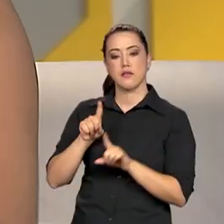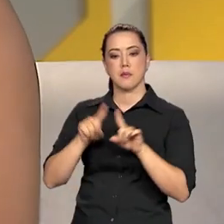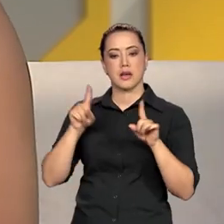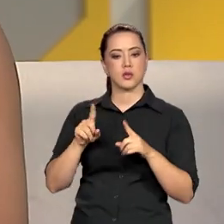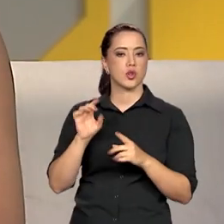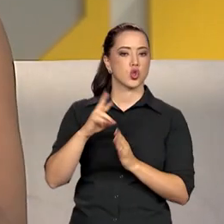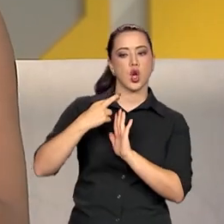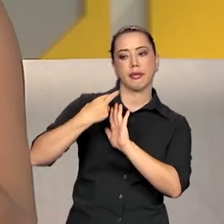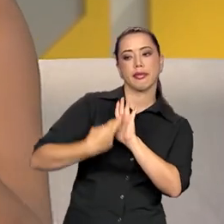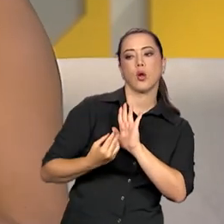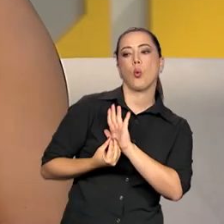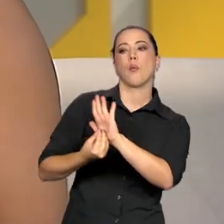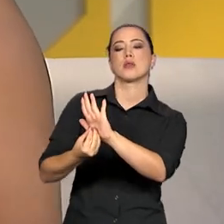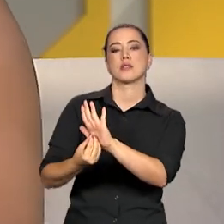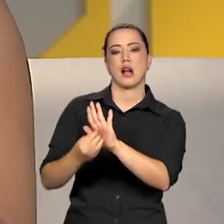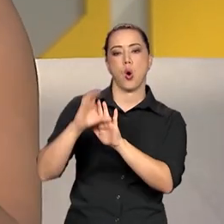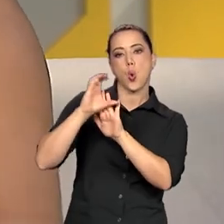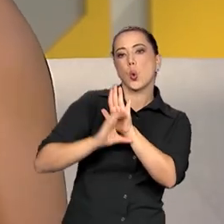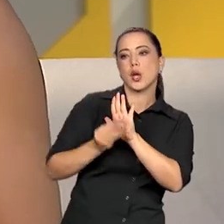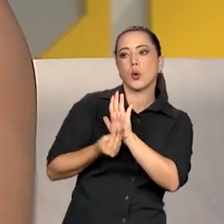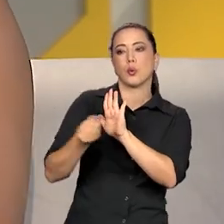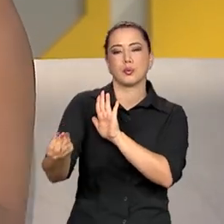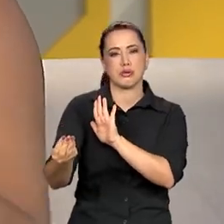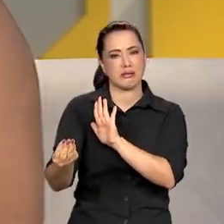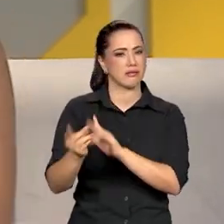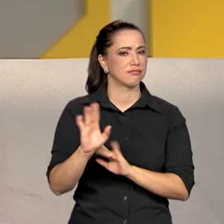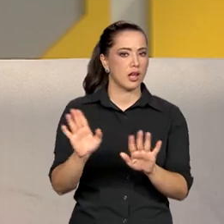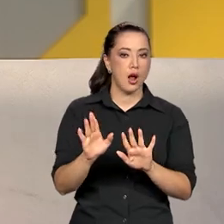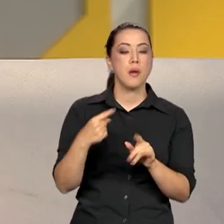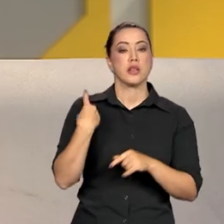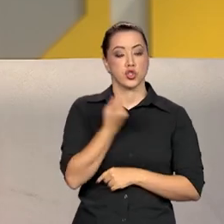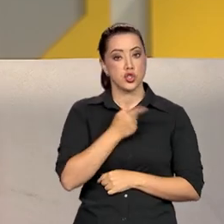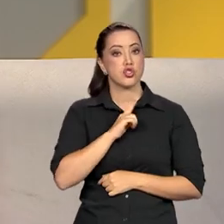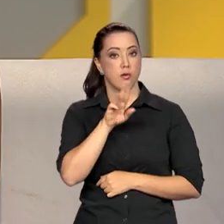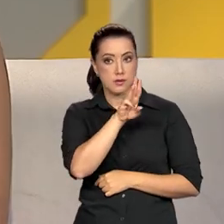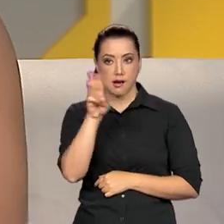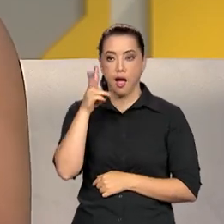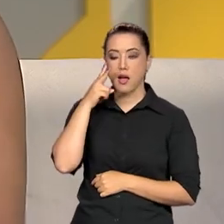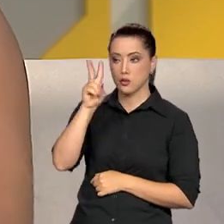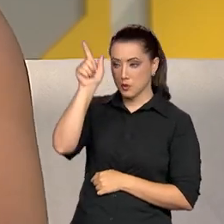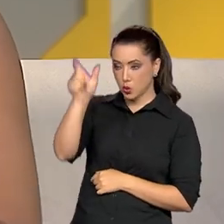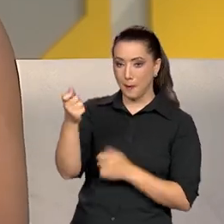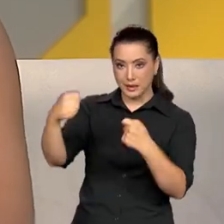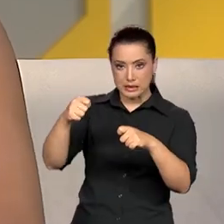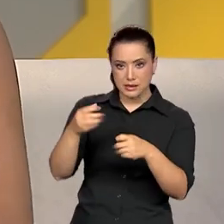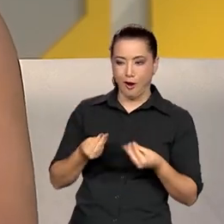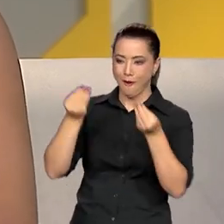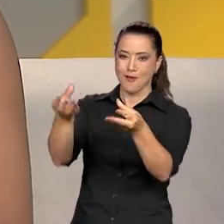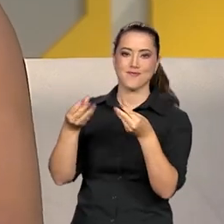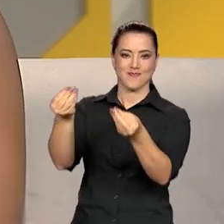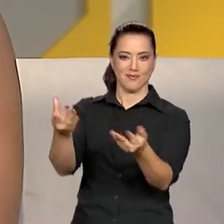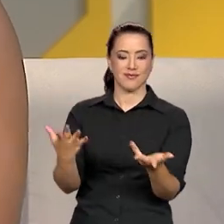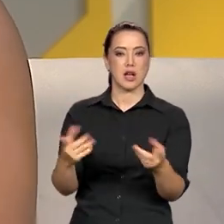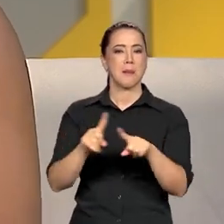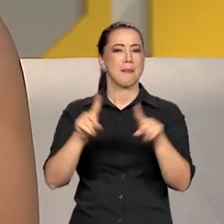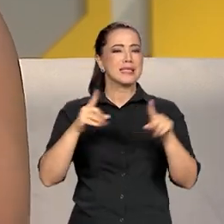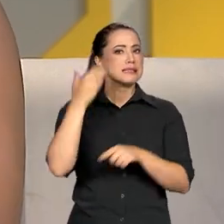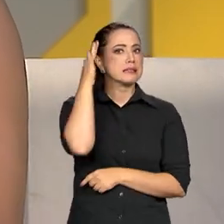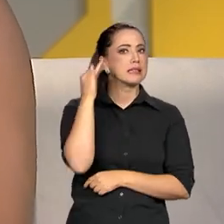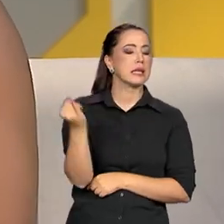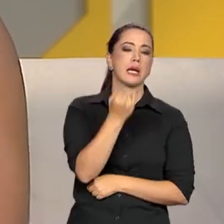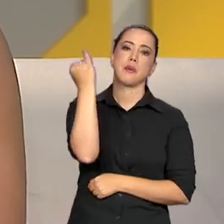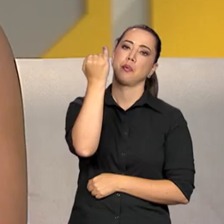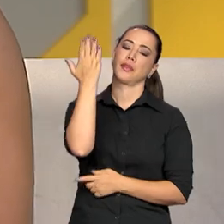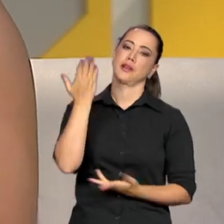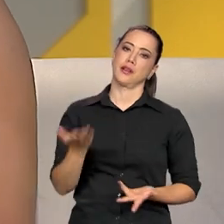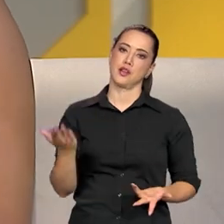entregar os currículos, a gente quer ter esse banco de dados para, obviamente, quem precisar, a gente poder dar. Mas você também entendeu o quanto que é importante esse letramento